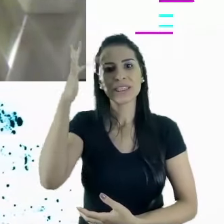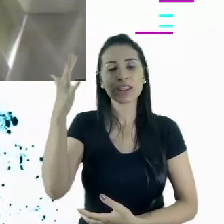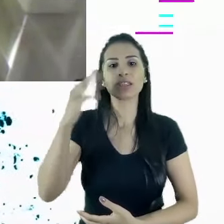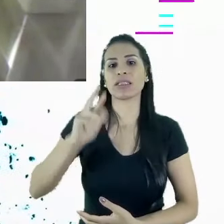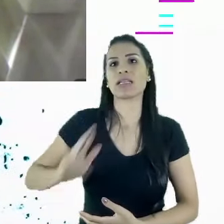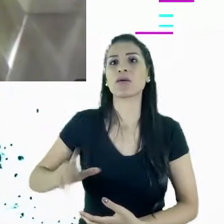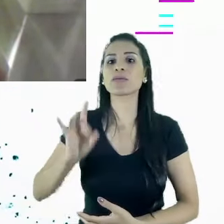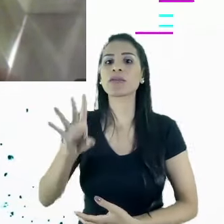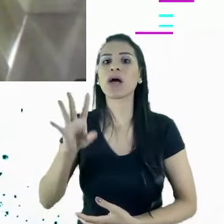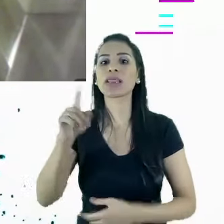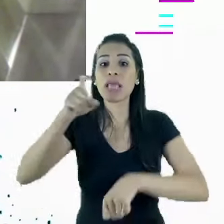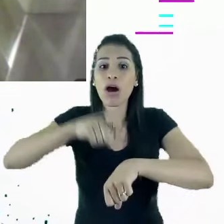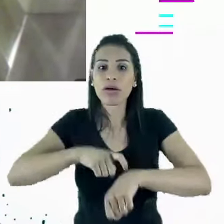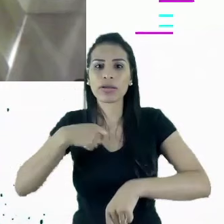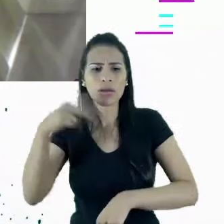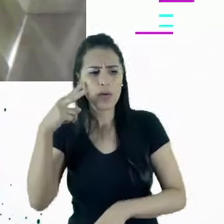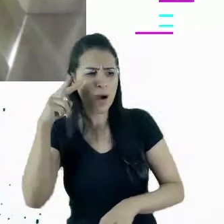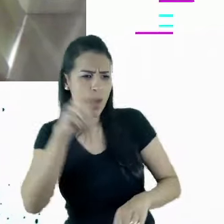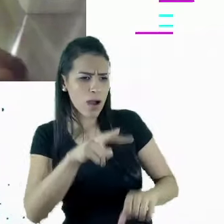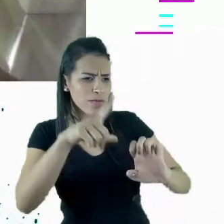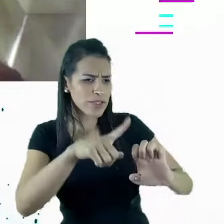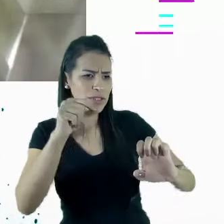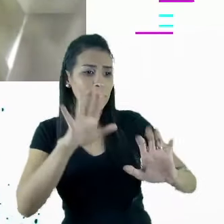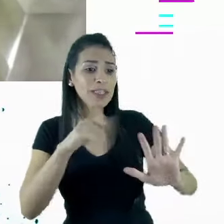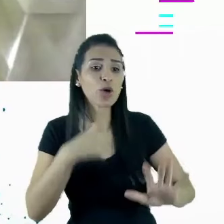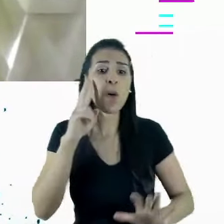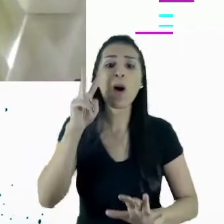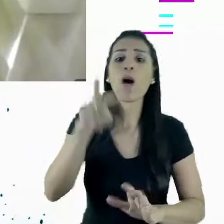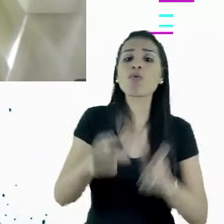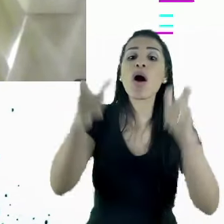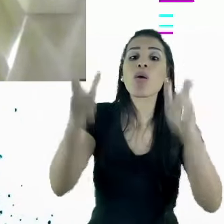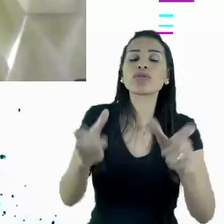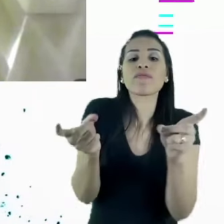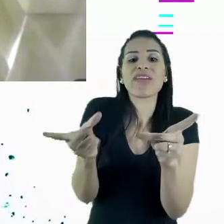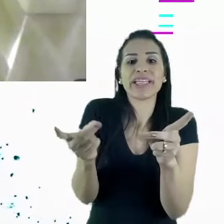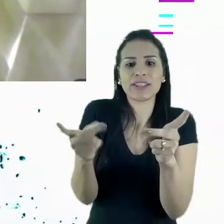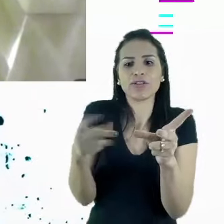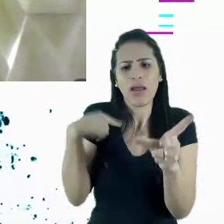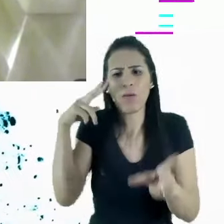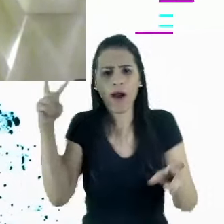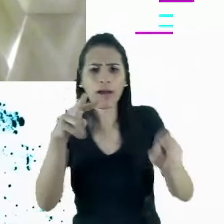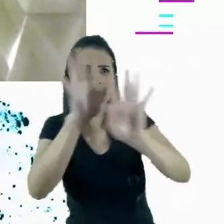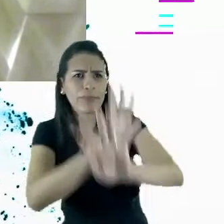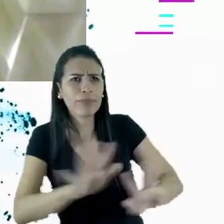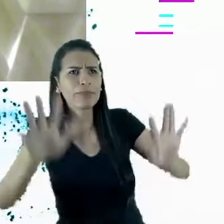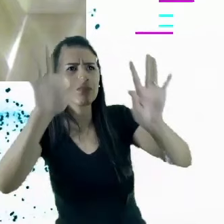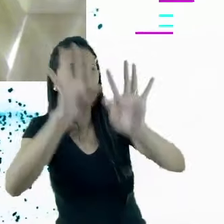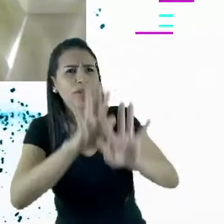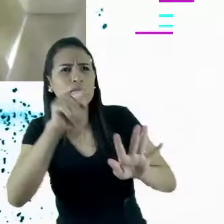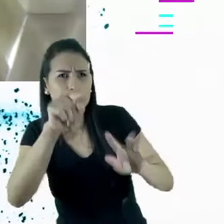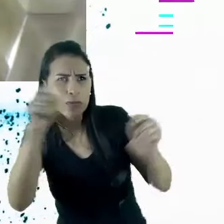mas eu olhando o ponto de venda. se aquilo está refletindo de fato o que a empresa está dizendo e